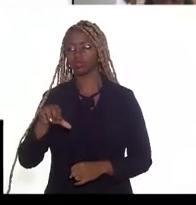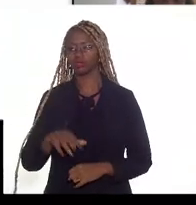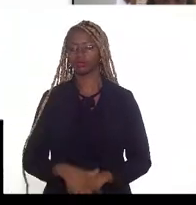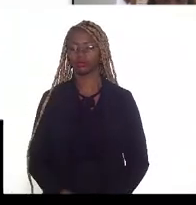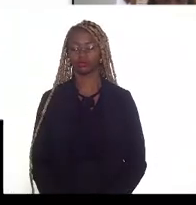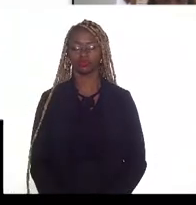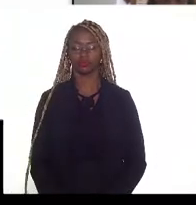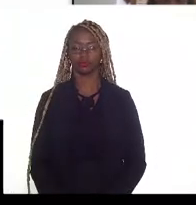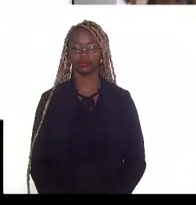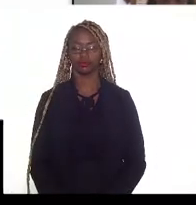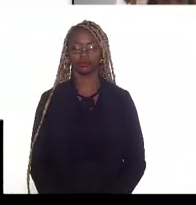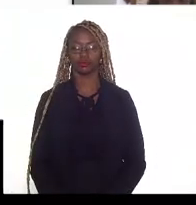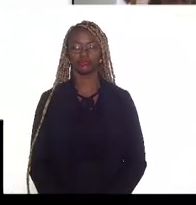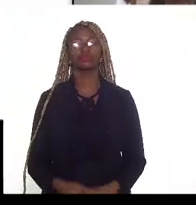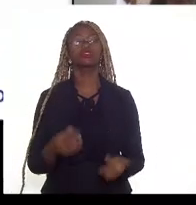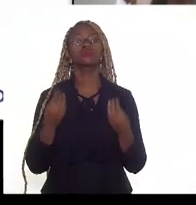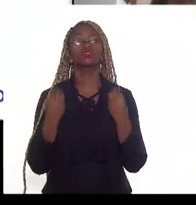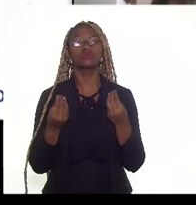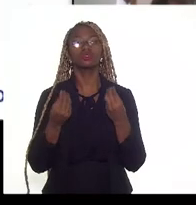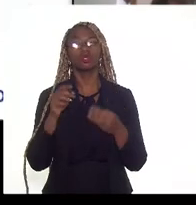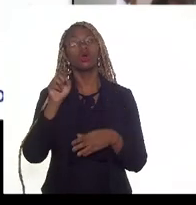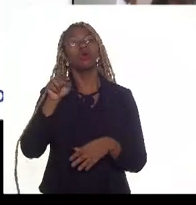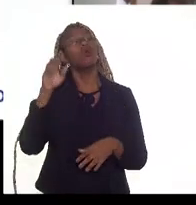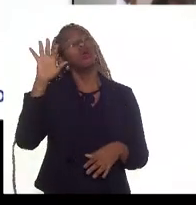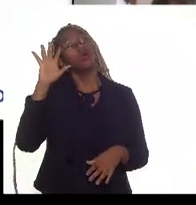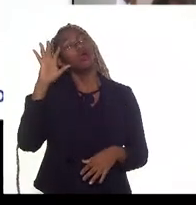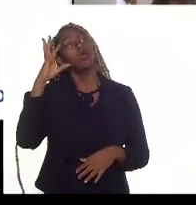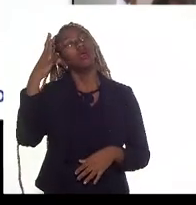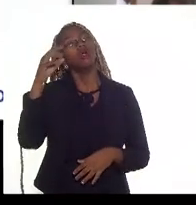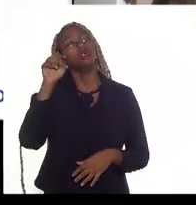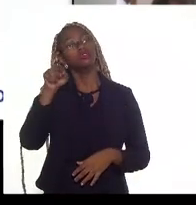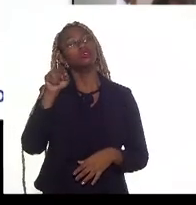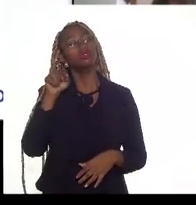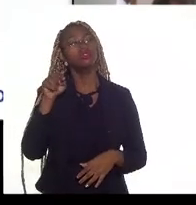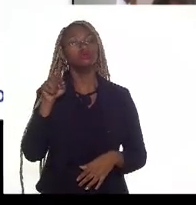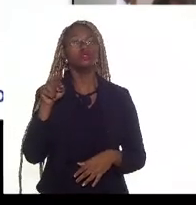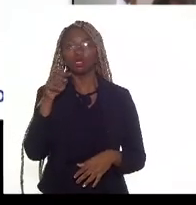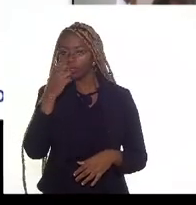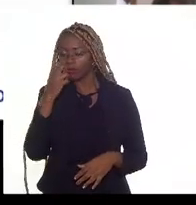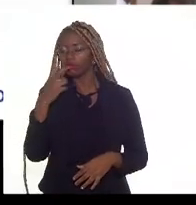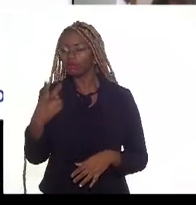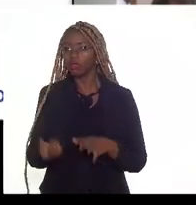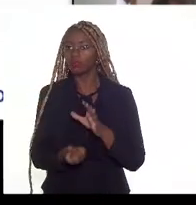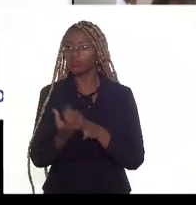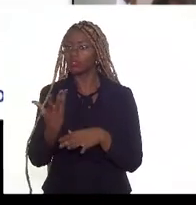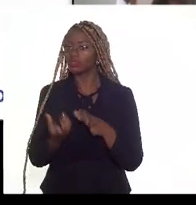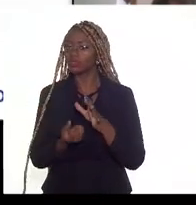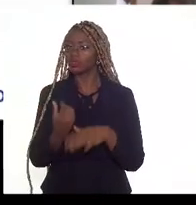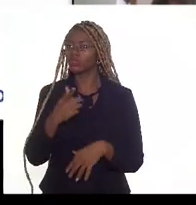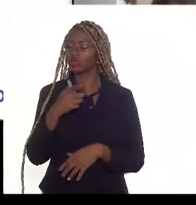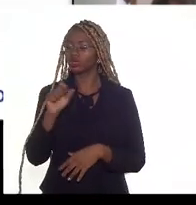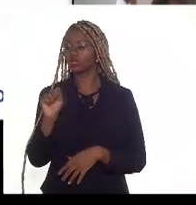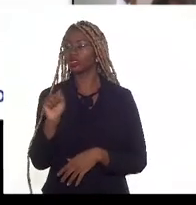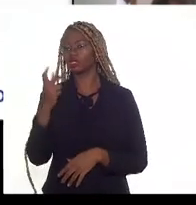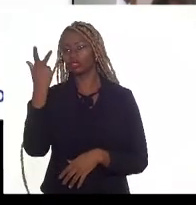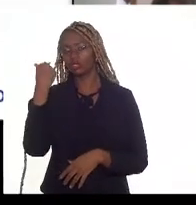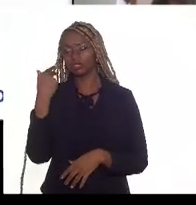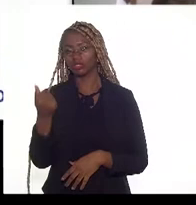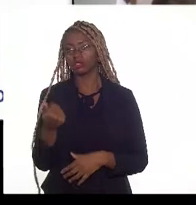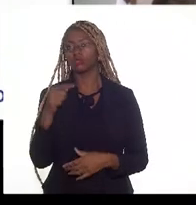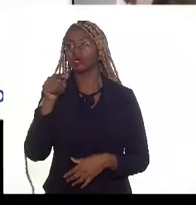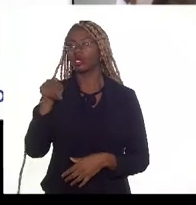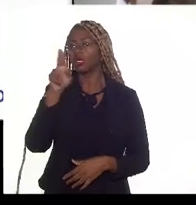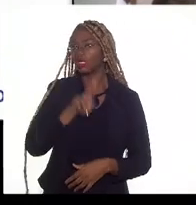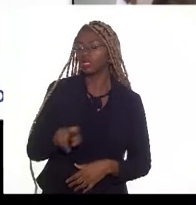E como essa resolução apura o valor da produção de gás natural? Ela utiliza